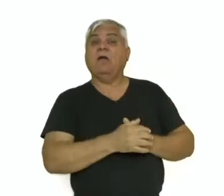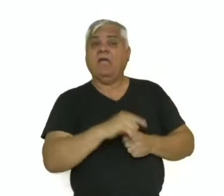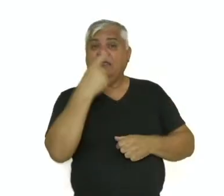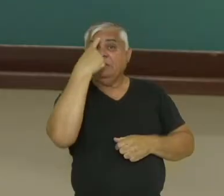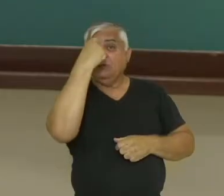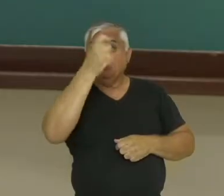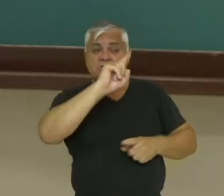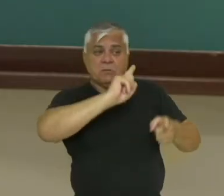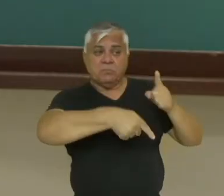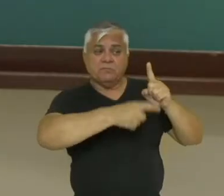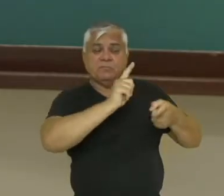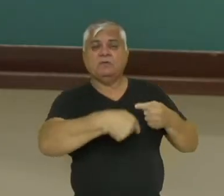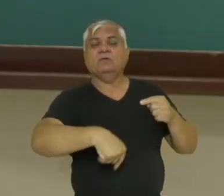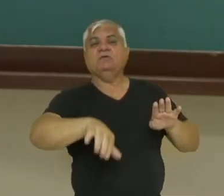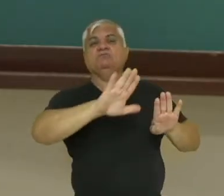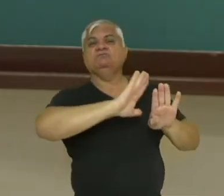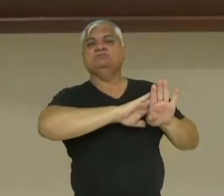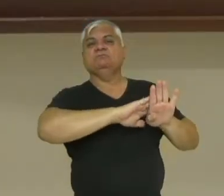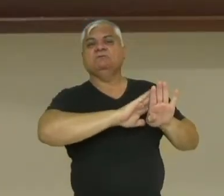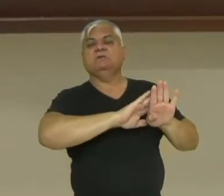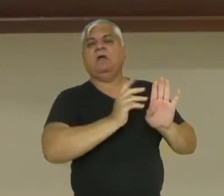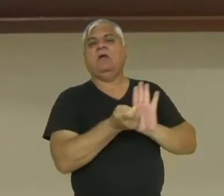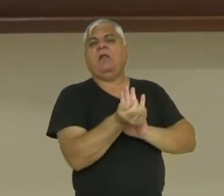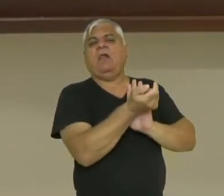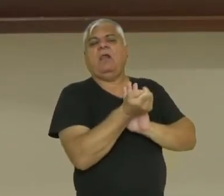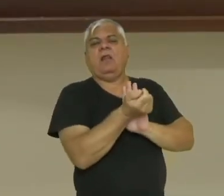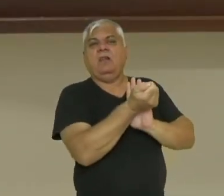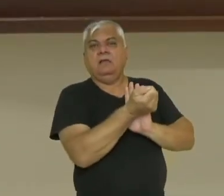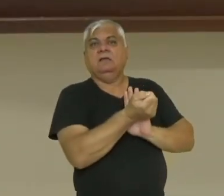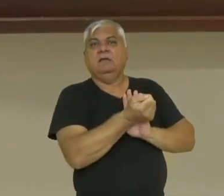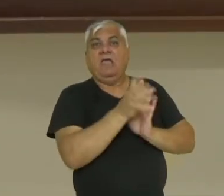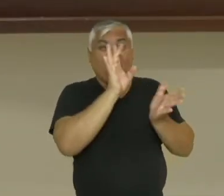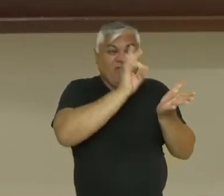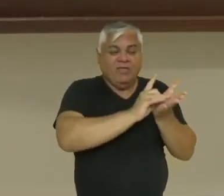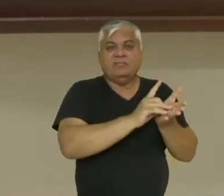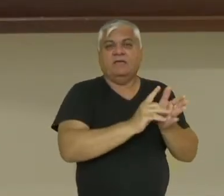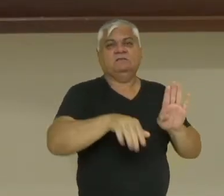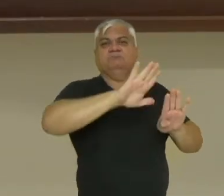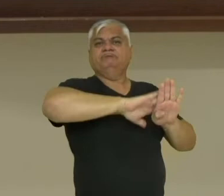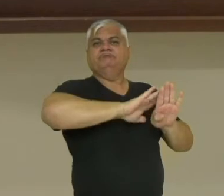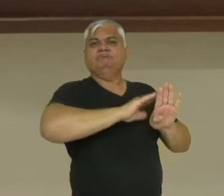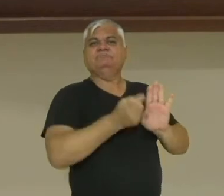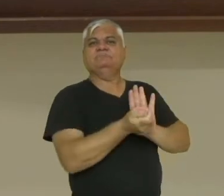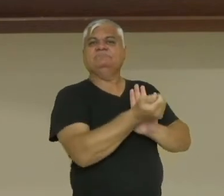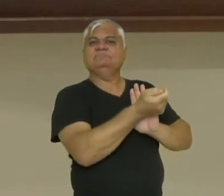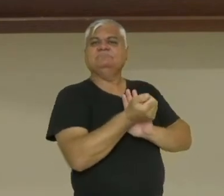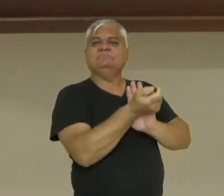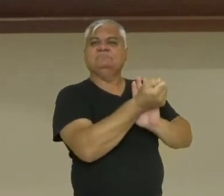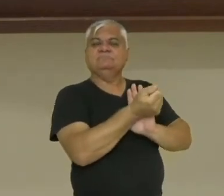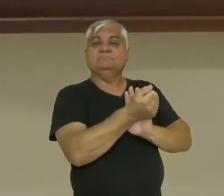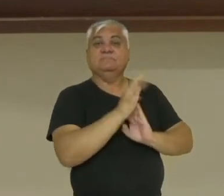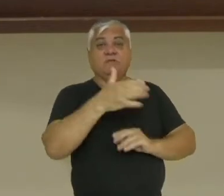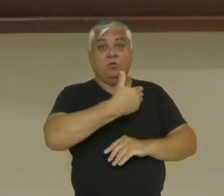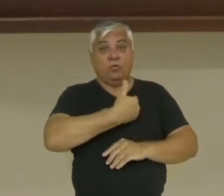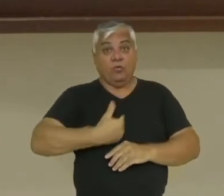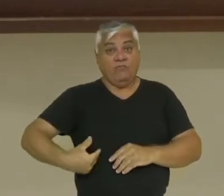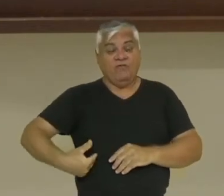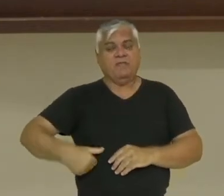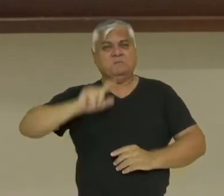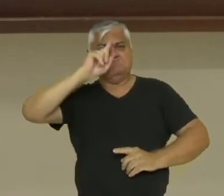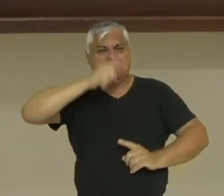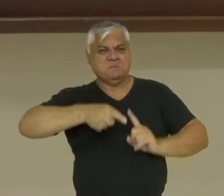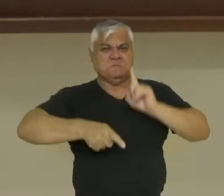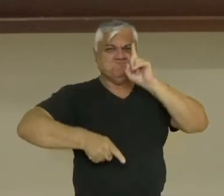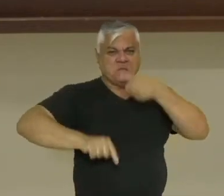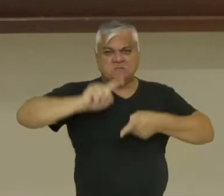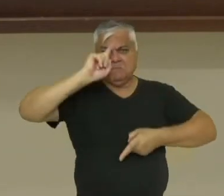e esconde a realidade. Então, no caso da ideologia autoritária, de um Estado autoritário, esse Estado vai poder